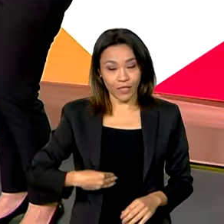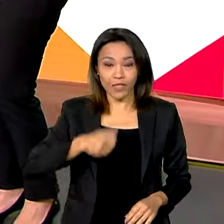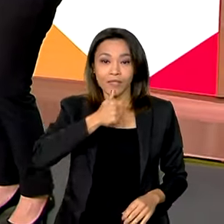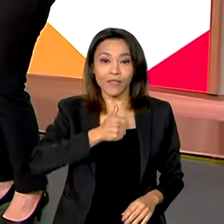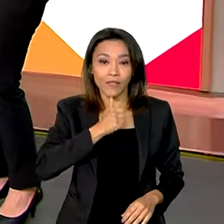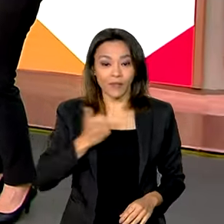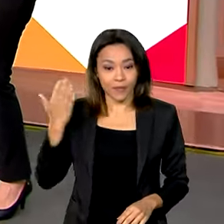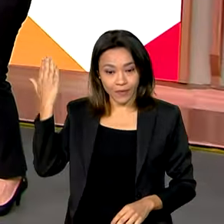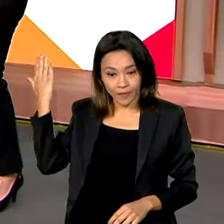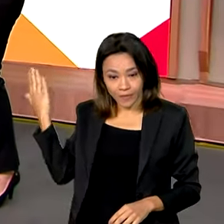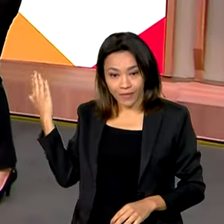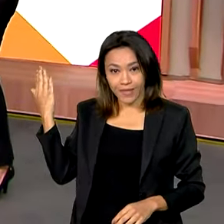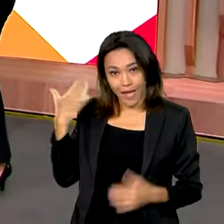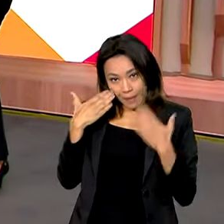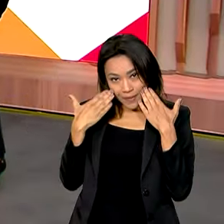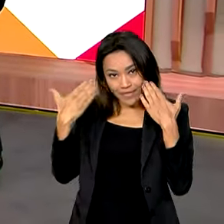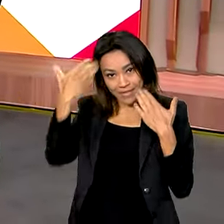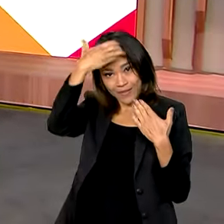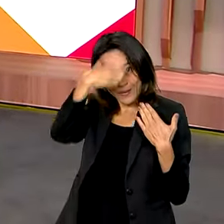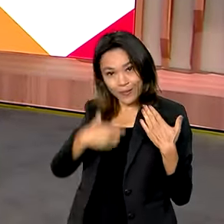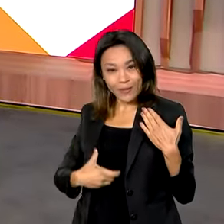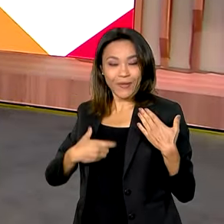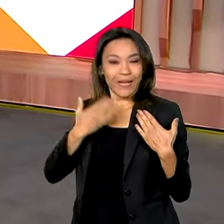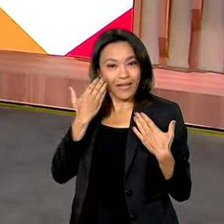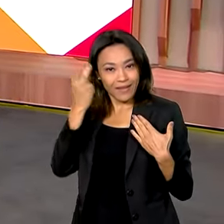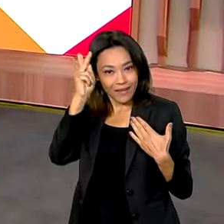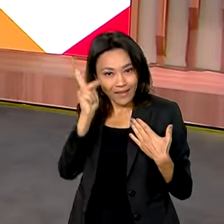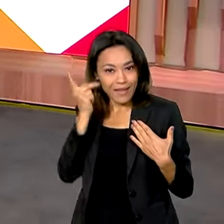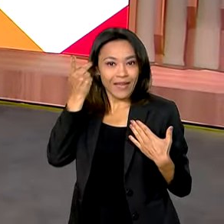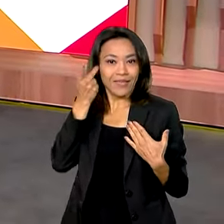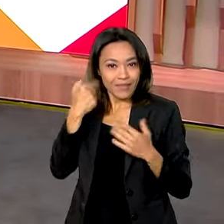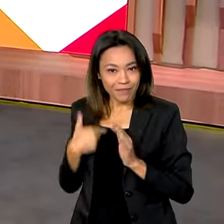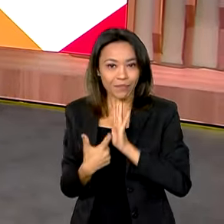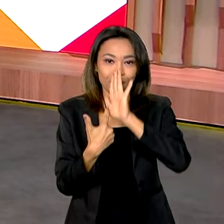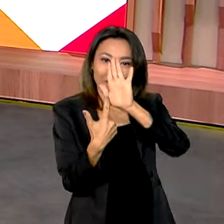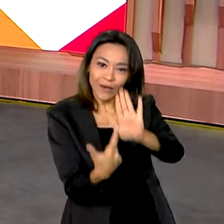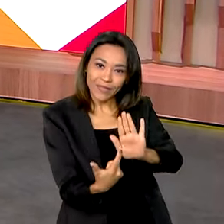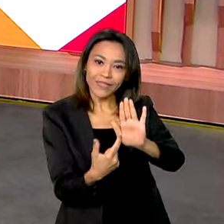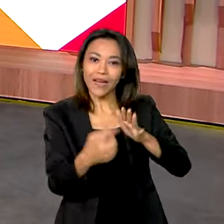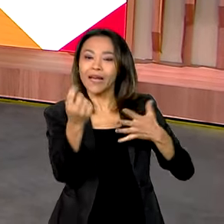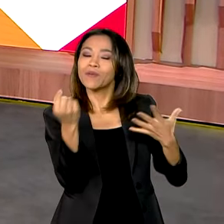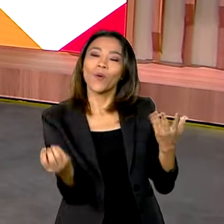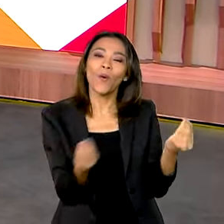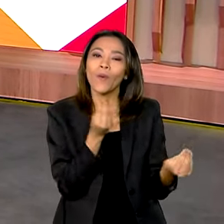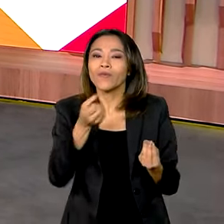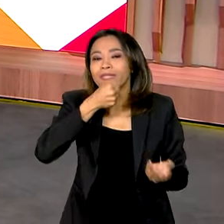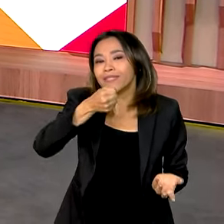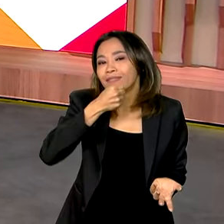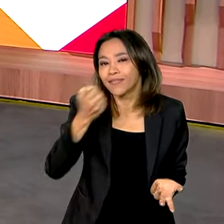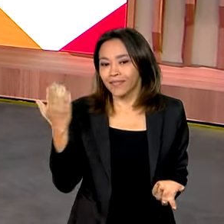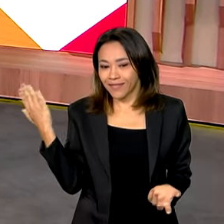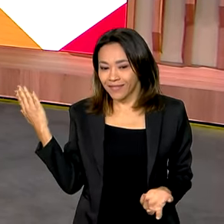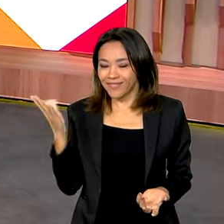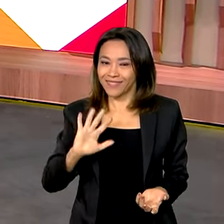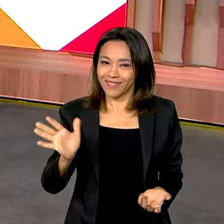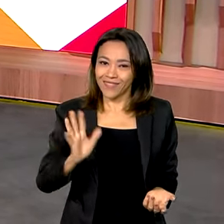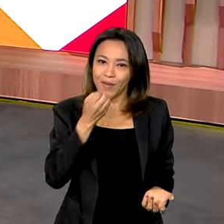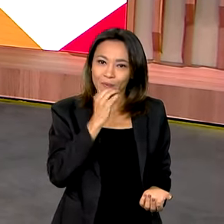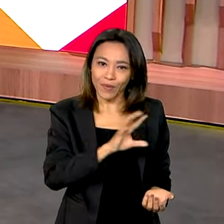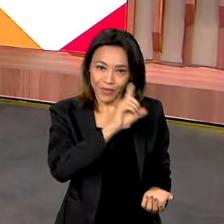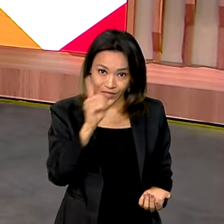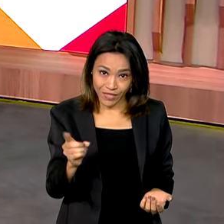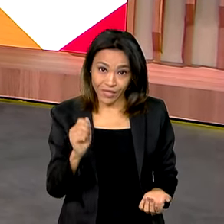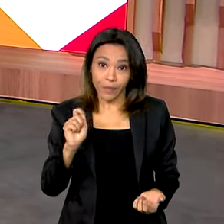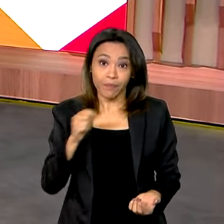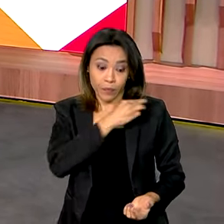Karine Mello, que comandou o programa, está aqui comigo para trazer os destaques da edição de hoje. Bom dia, Karine. Oi, Vanessa. Bom dia, Ministro